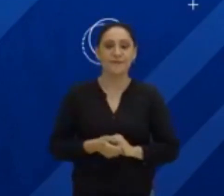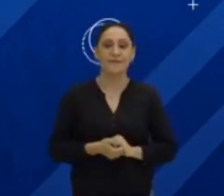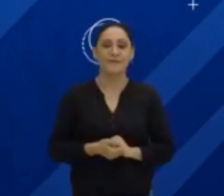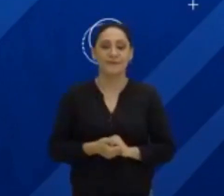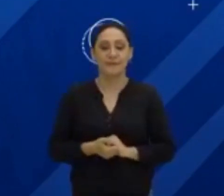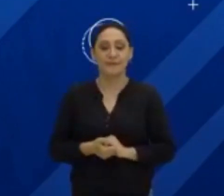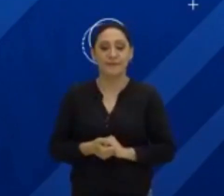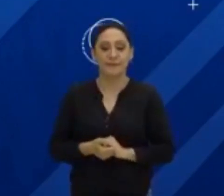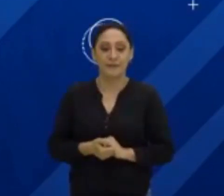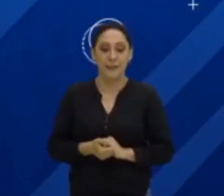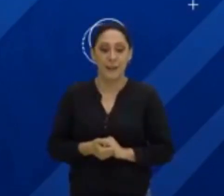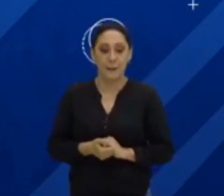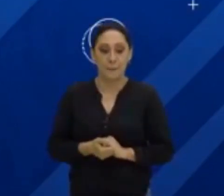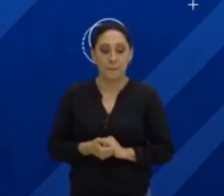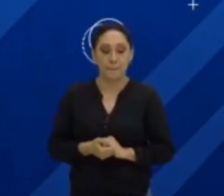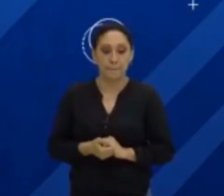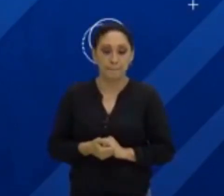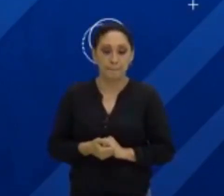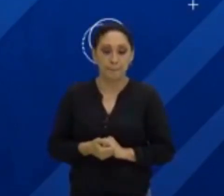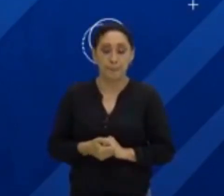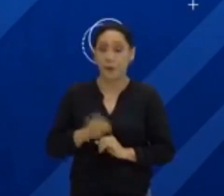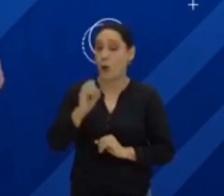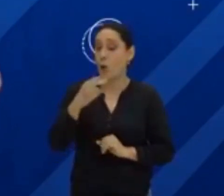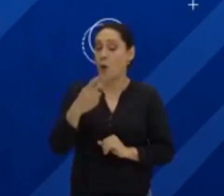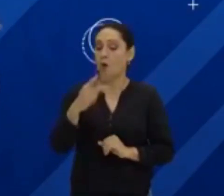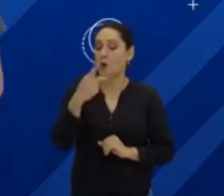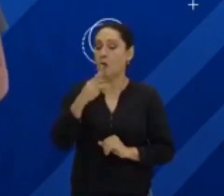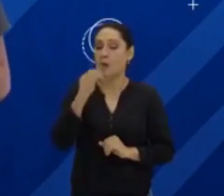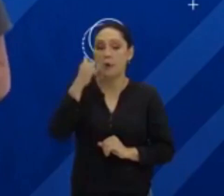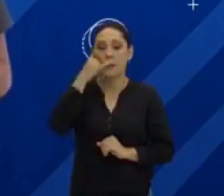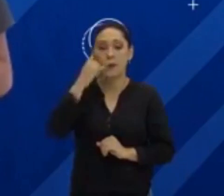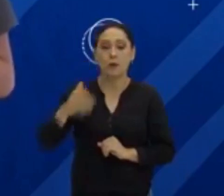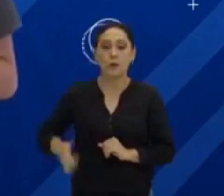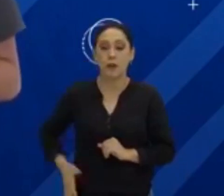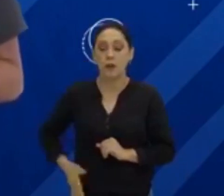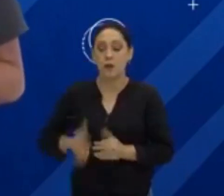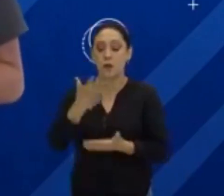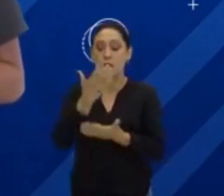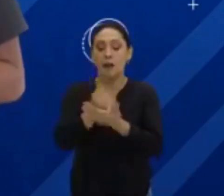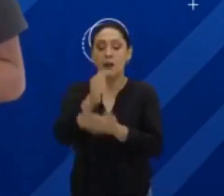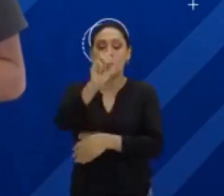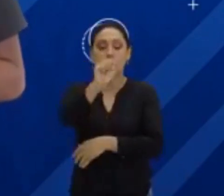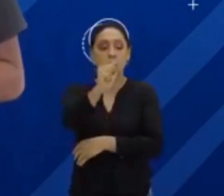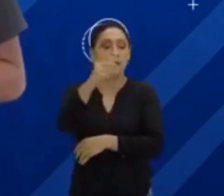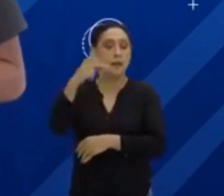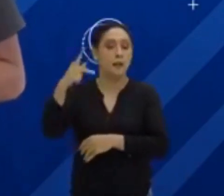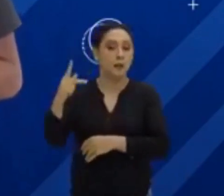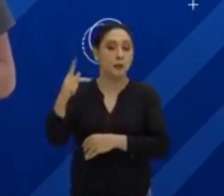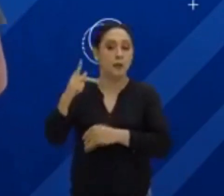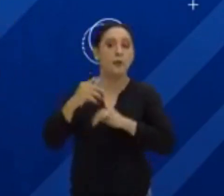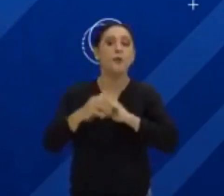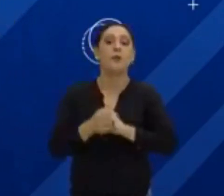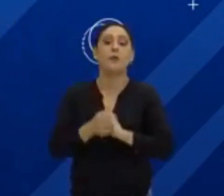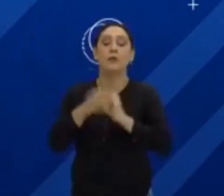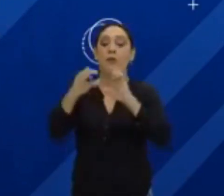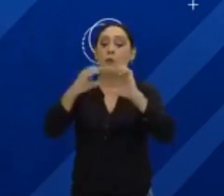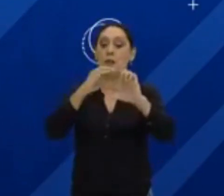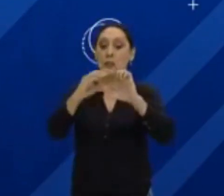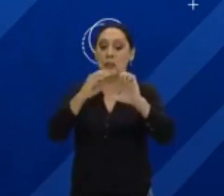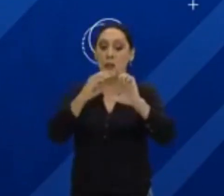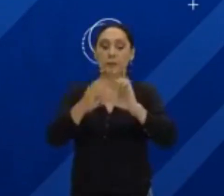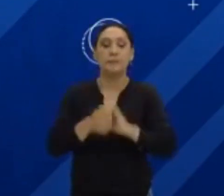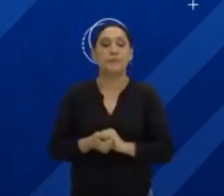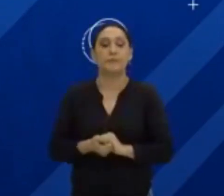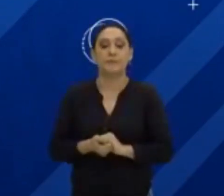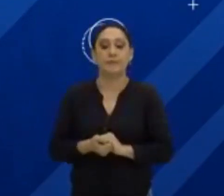.com.br ou no seu celular, baixando o aplicativo Cultura Rede de Comunicação.